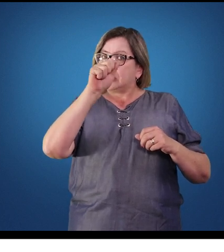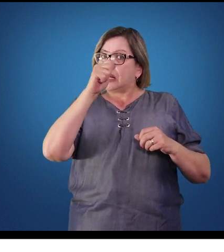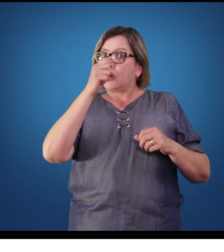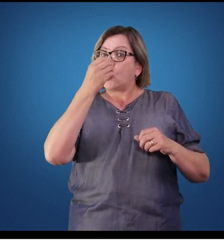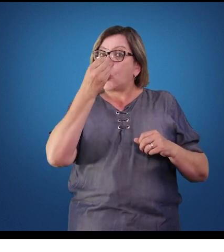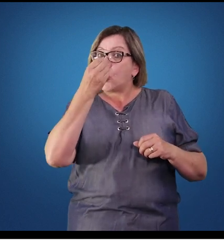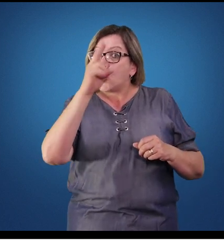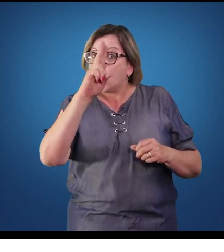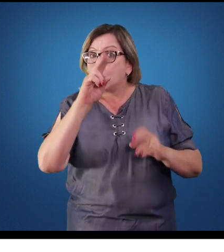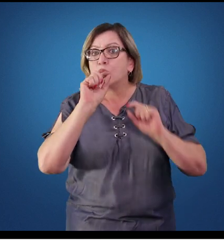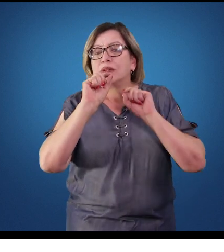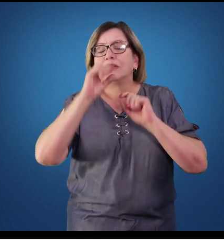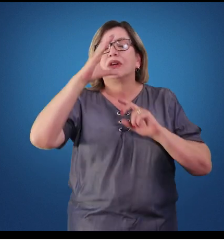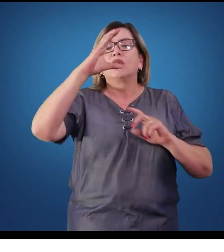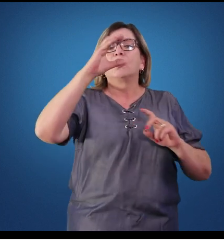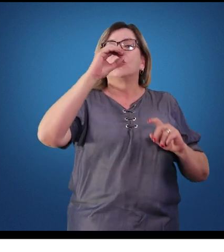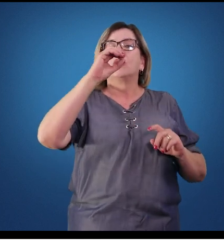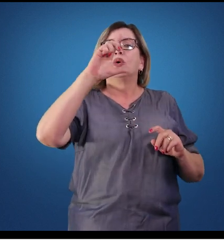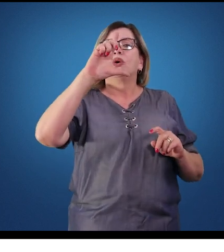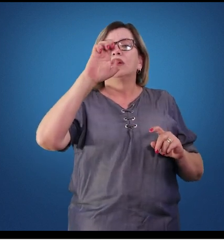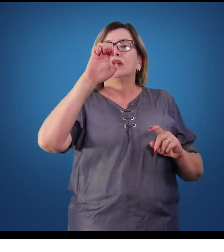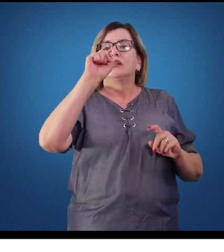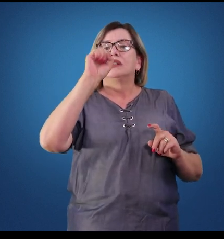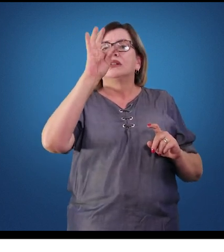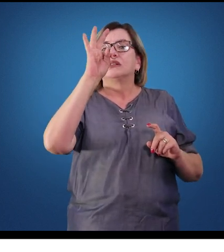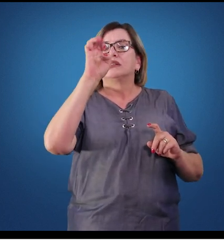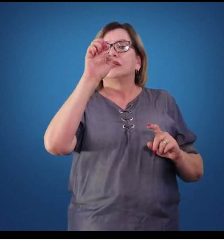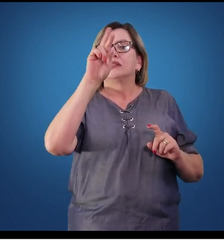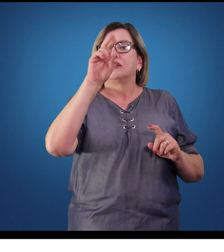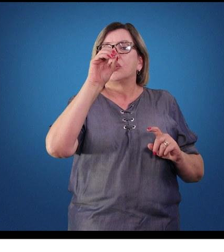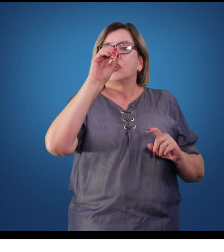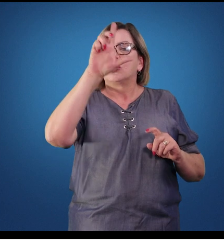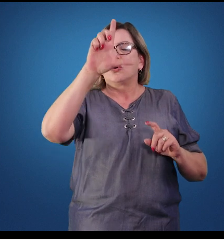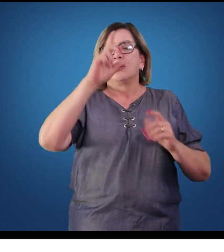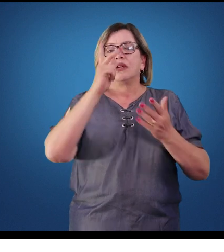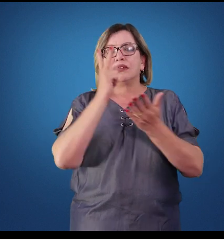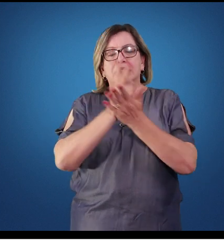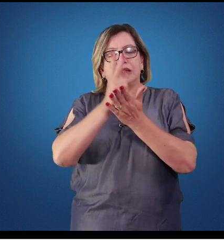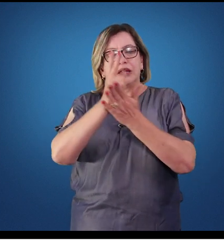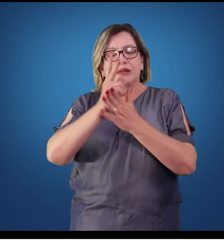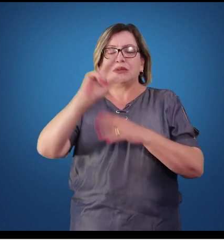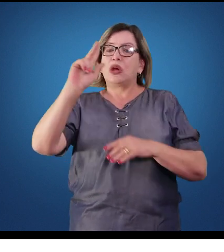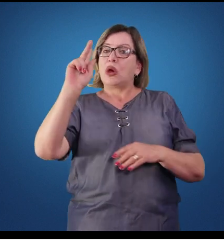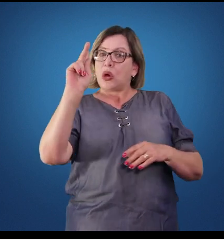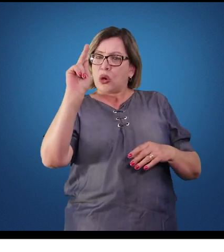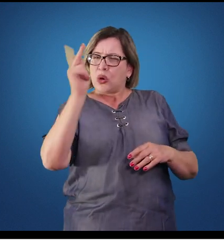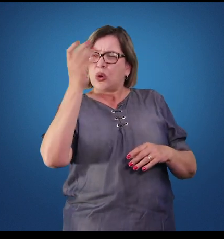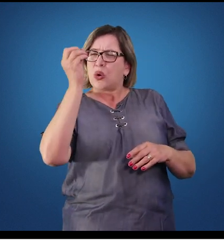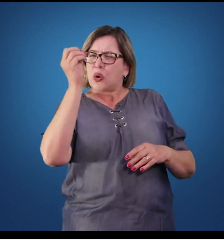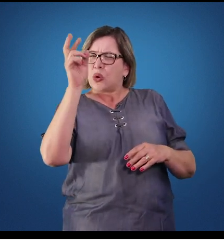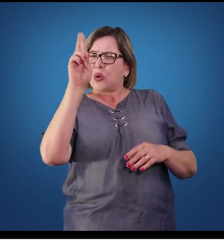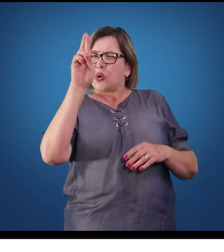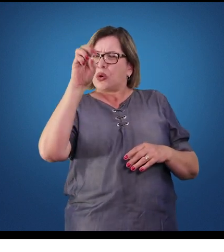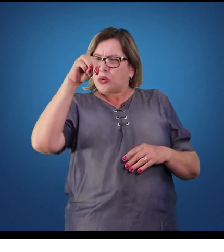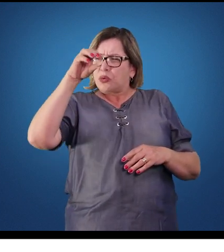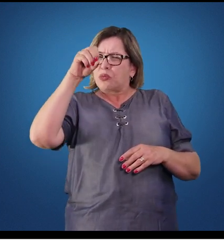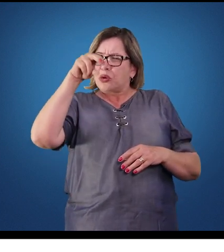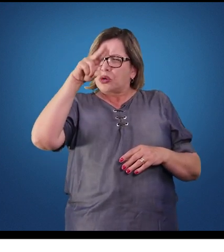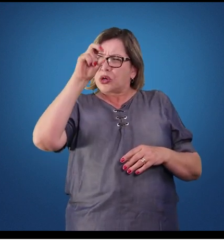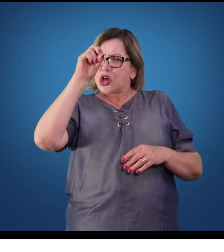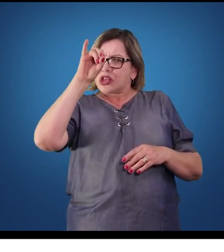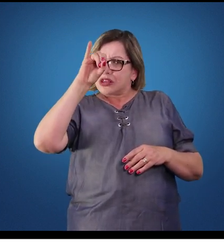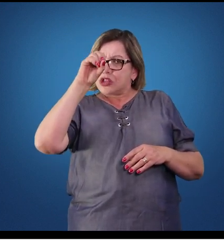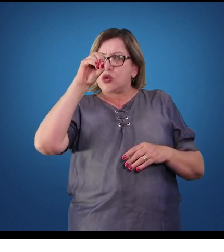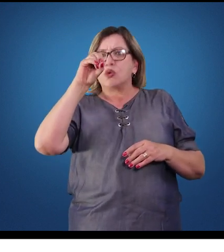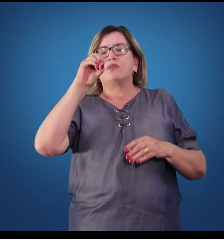De certa maneira, cada hormônio produzido e liberado por uma glândula apresenta uma função específica